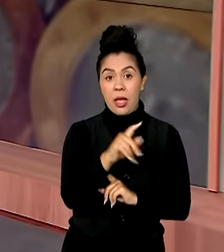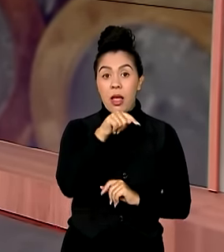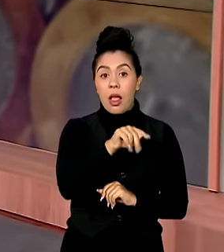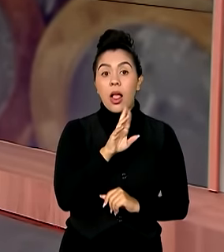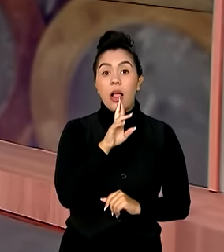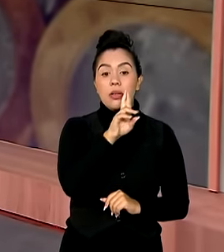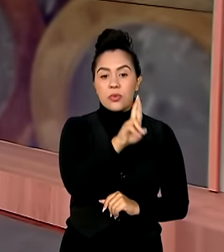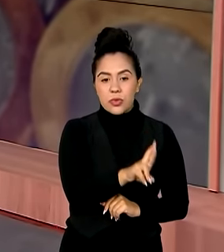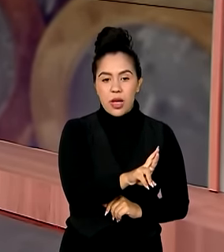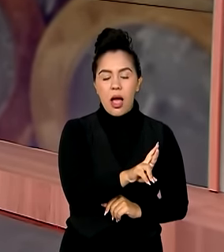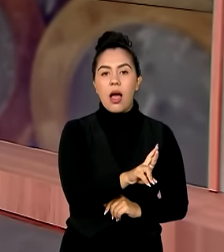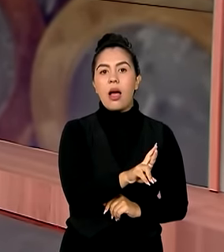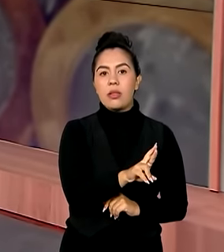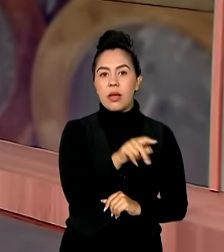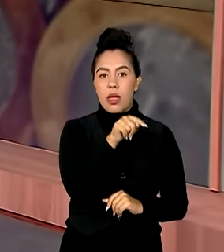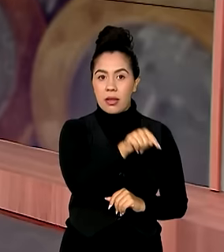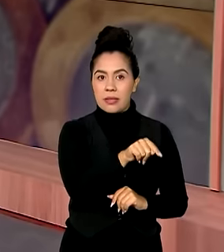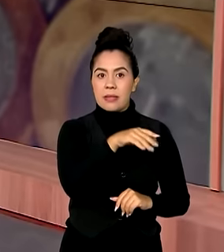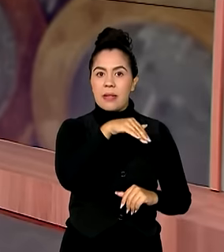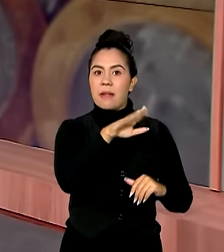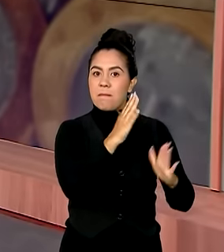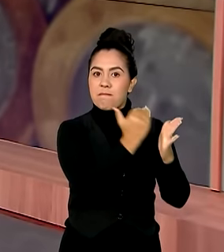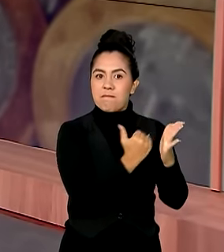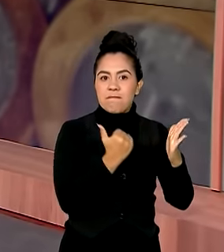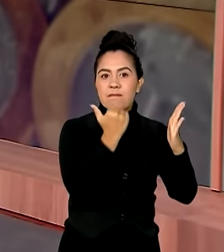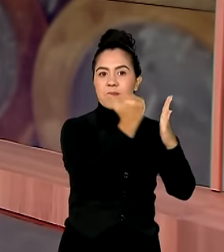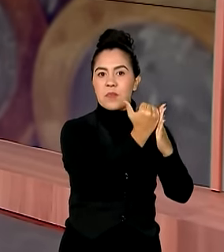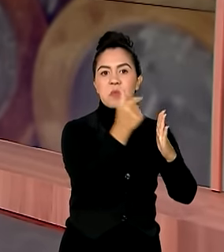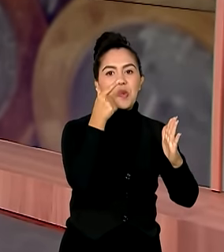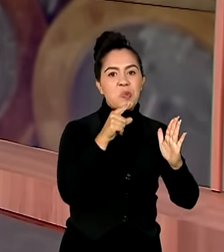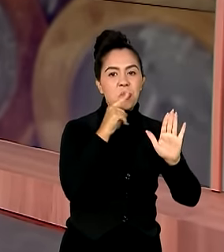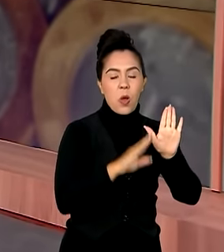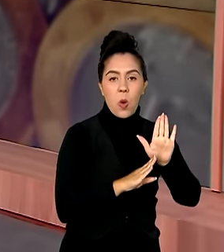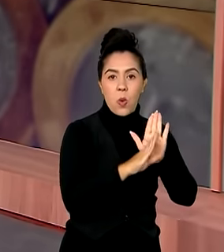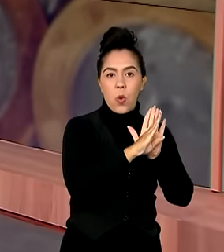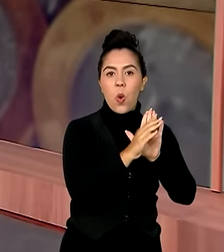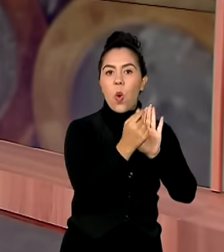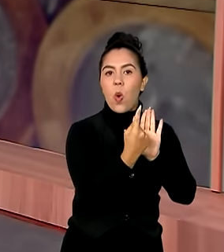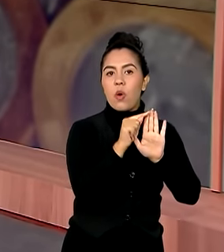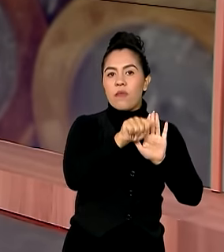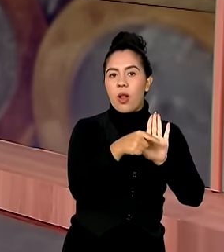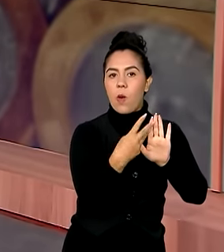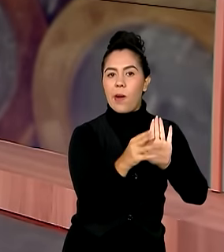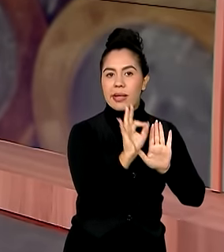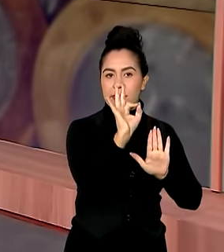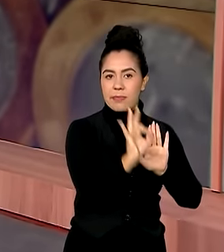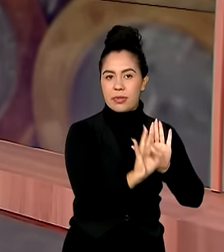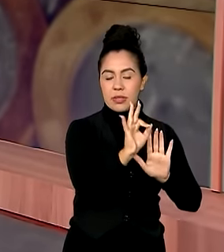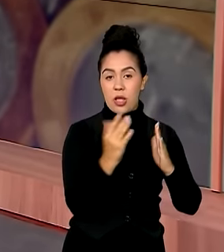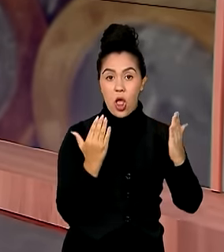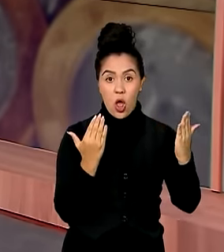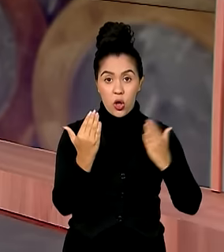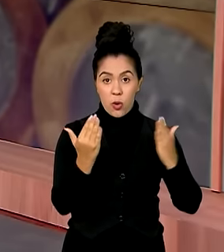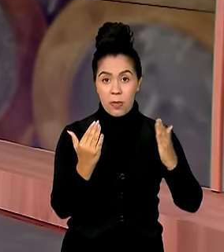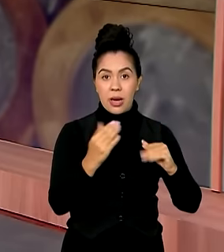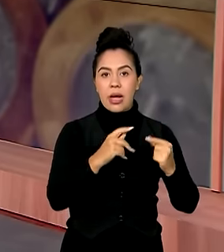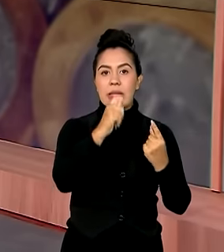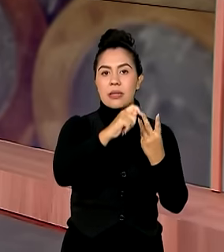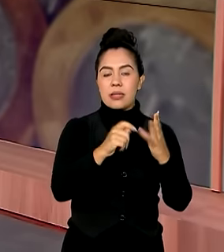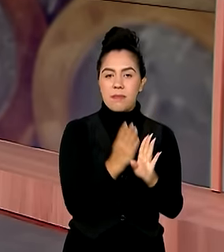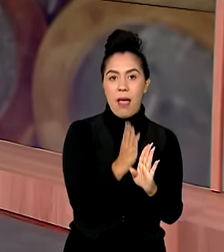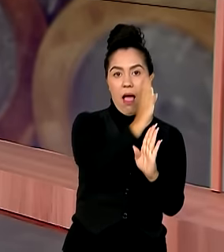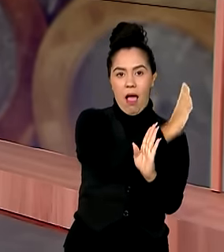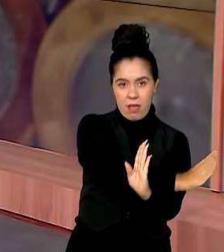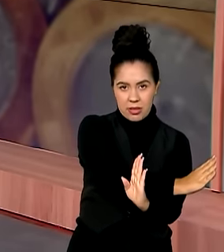resultado veio acima das expectativas, com crescimento de 1,4% em comparação ao trimestre anterior.